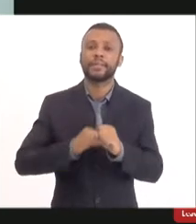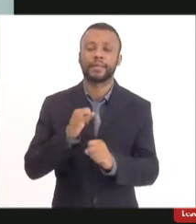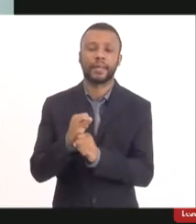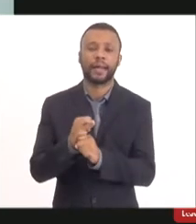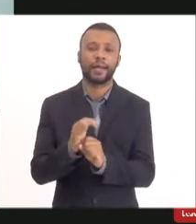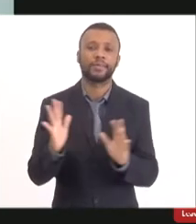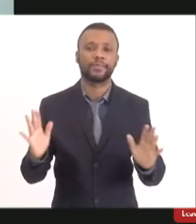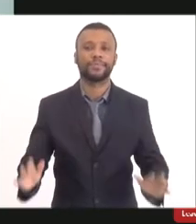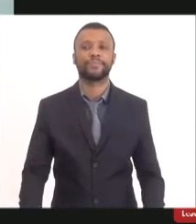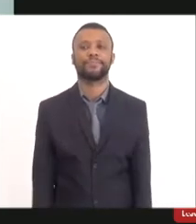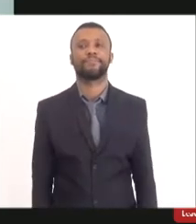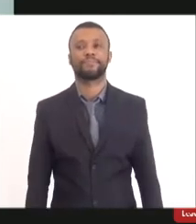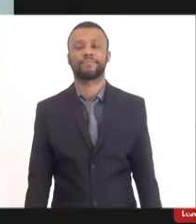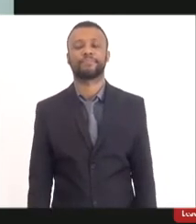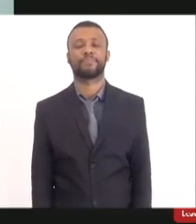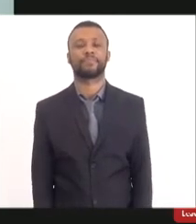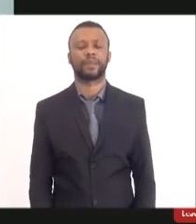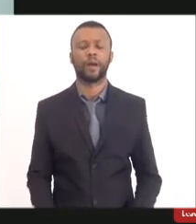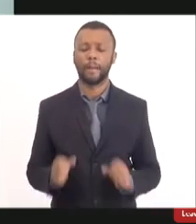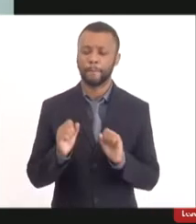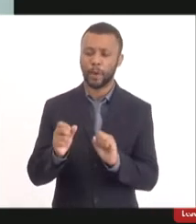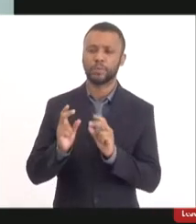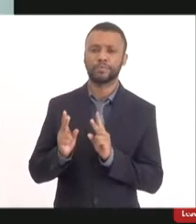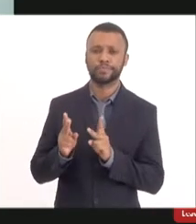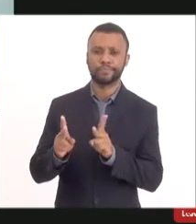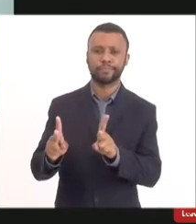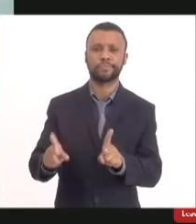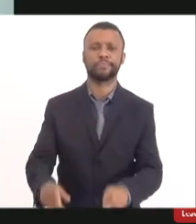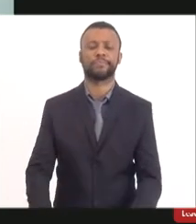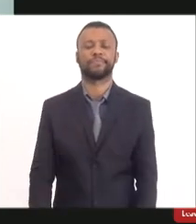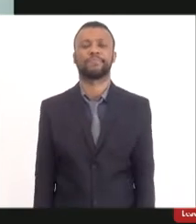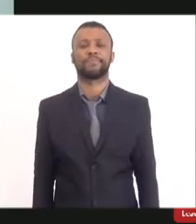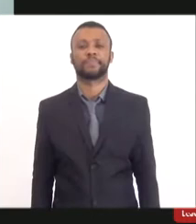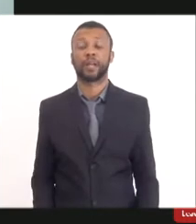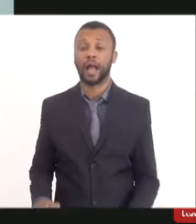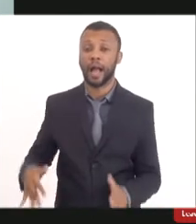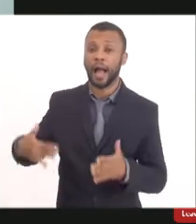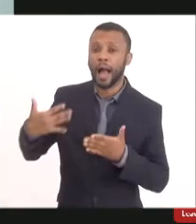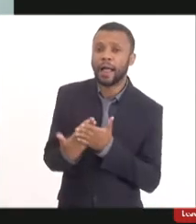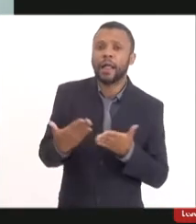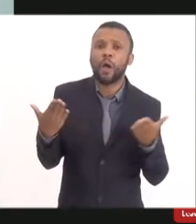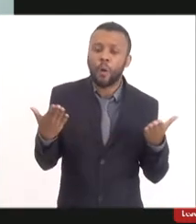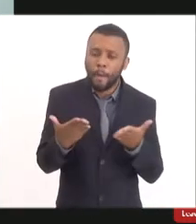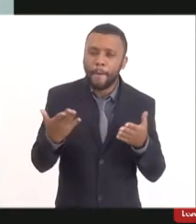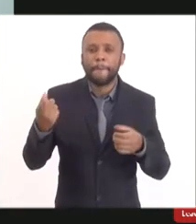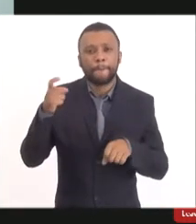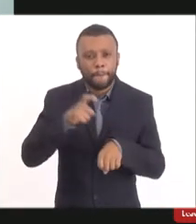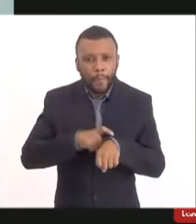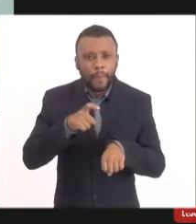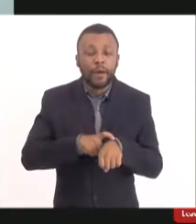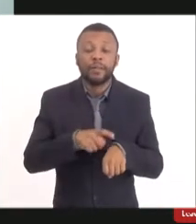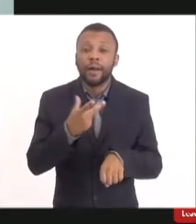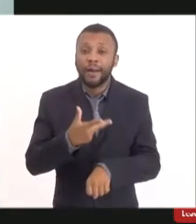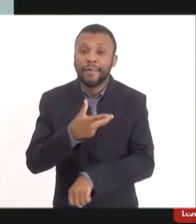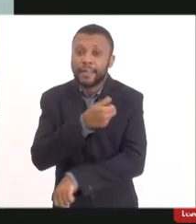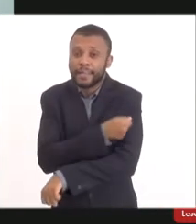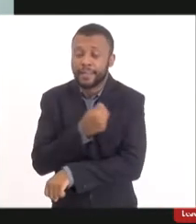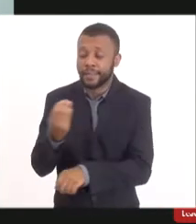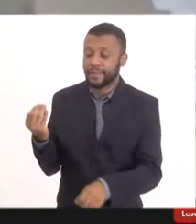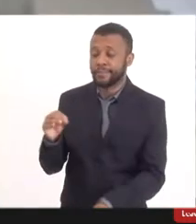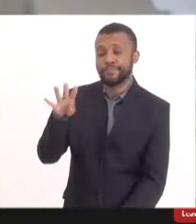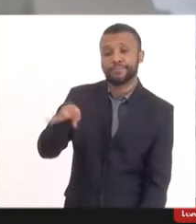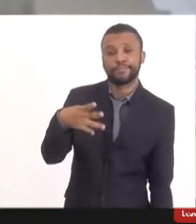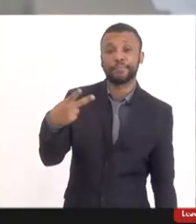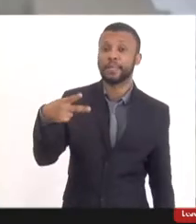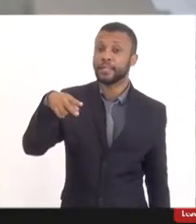LED. Vamos lá, pode continuar. Então, até o presente momento, então, a vacina não está no PNI e, por isso,